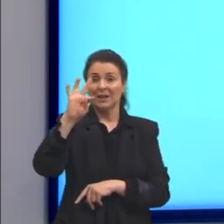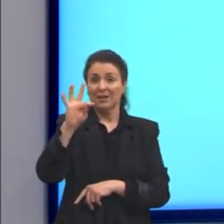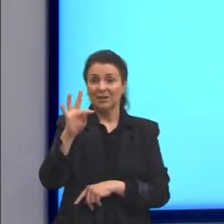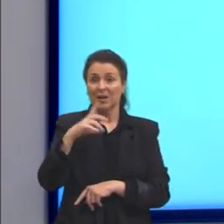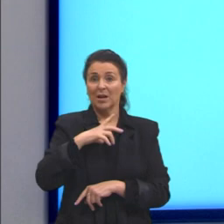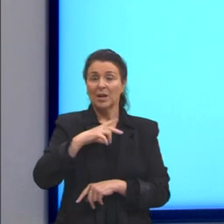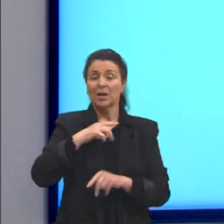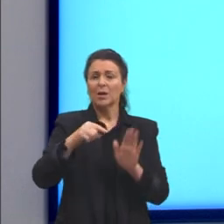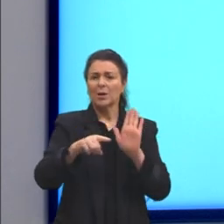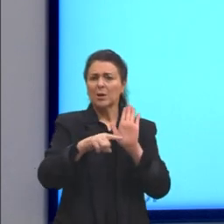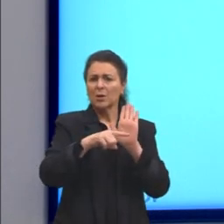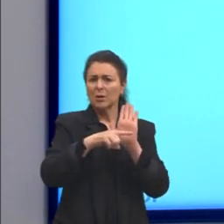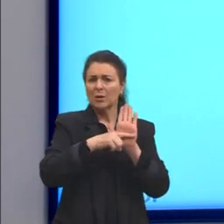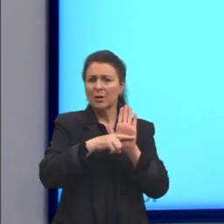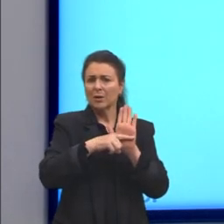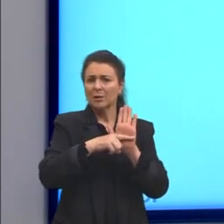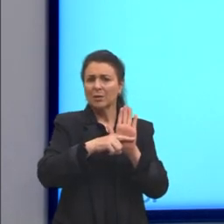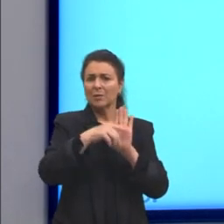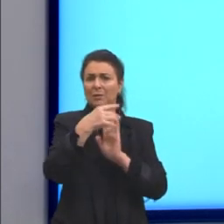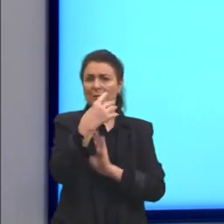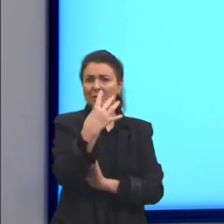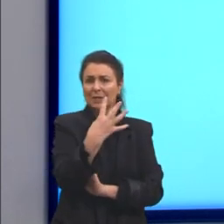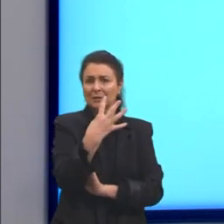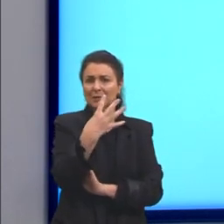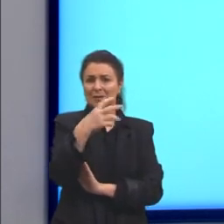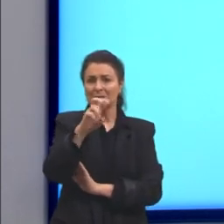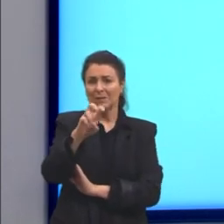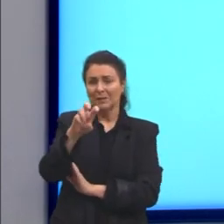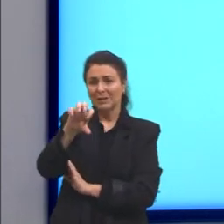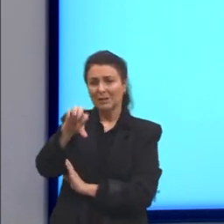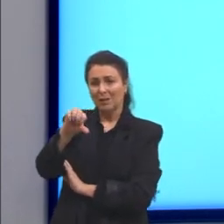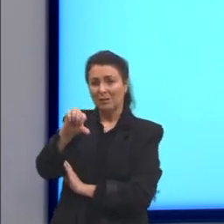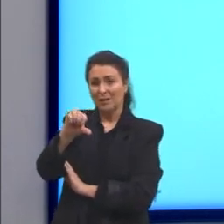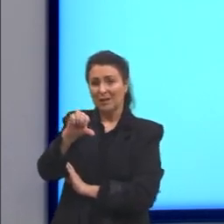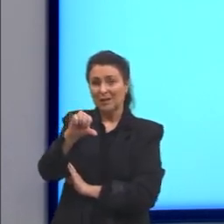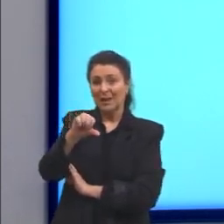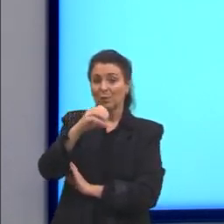zero absoluto aqui nessa escala é menos 459.